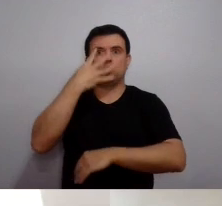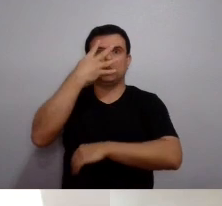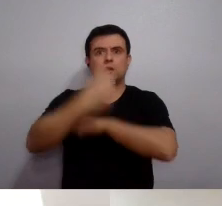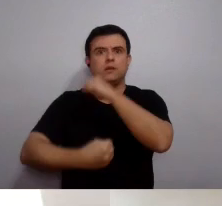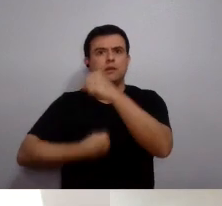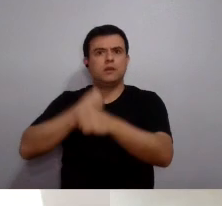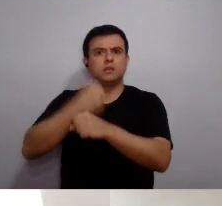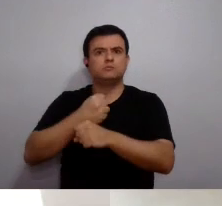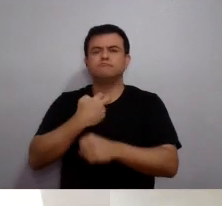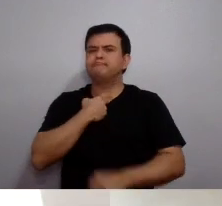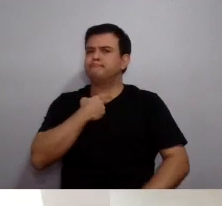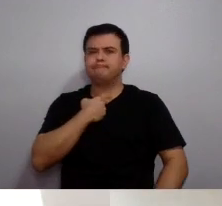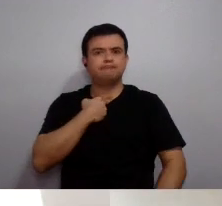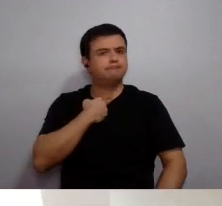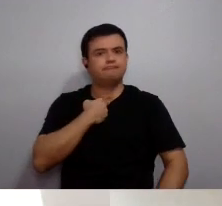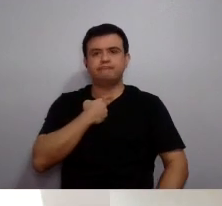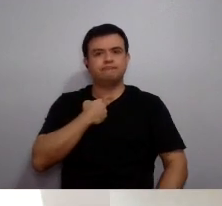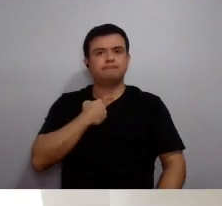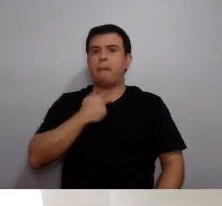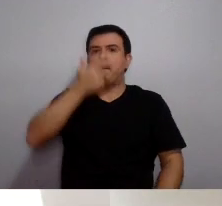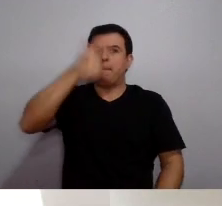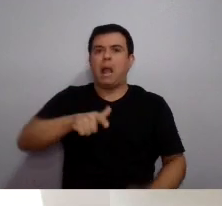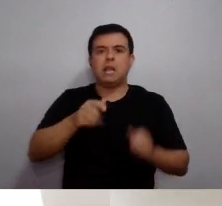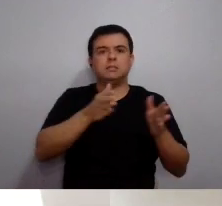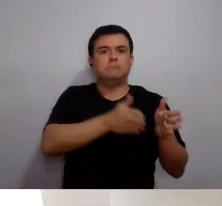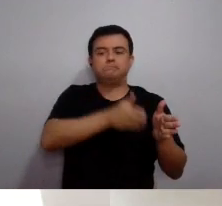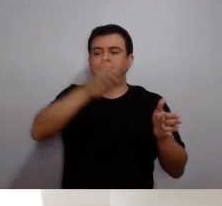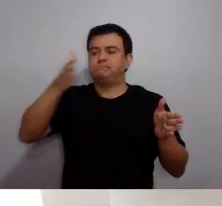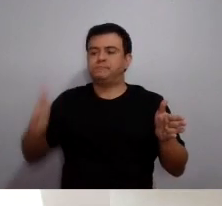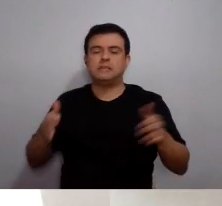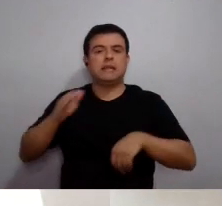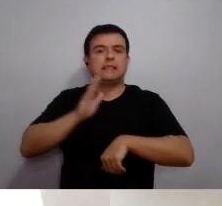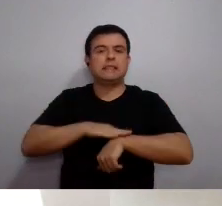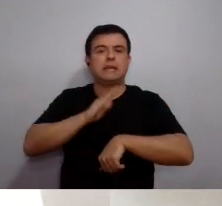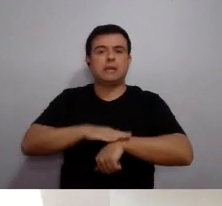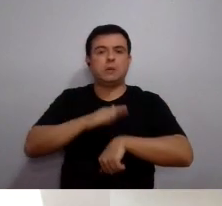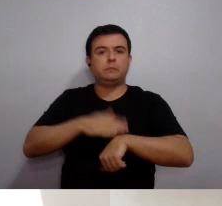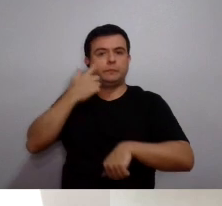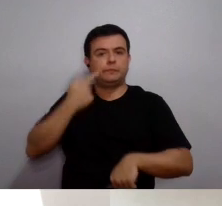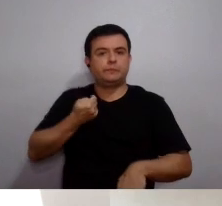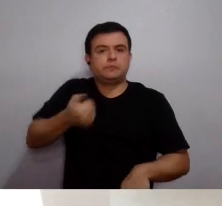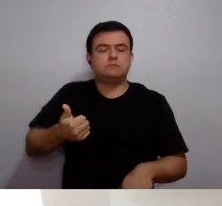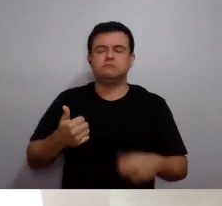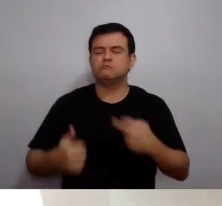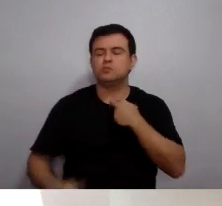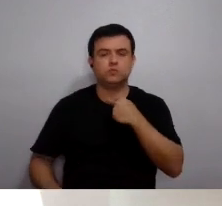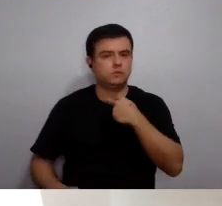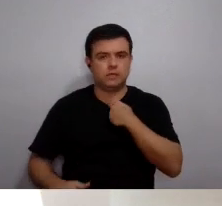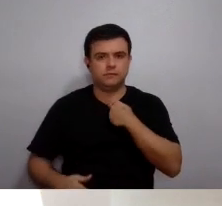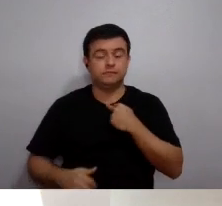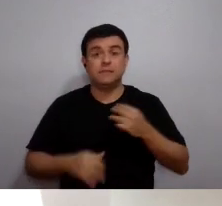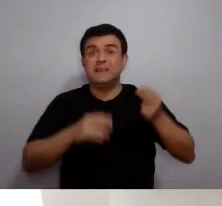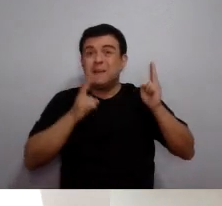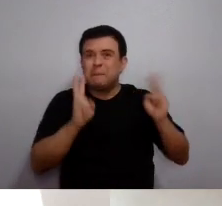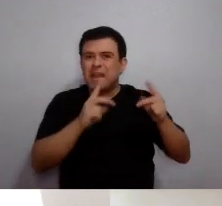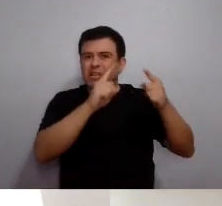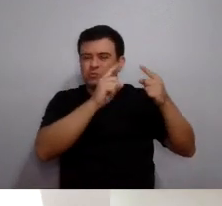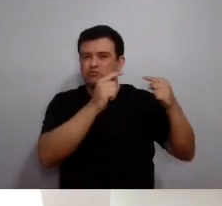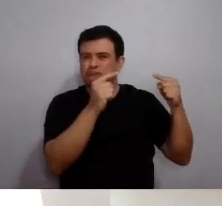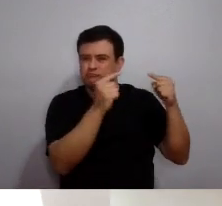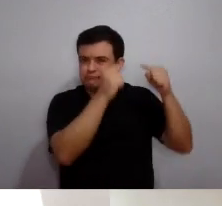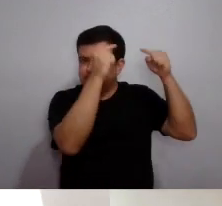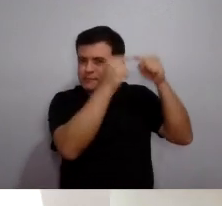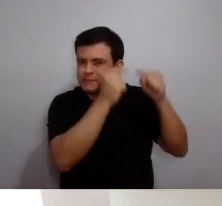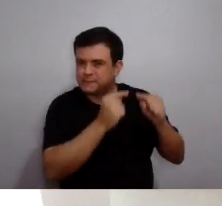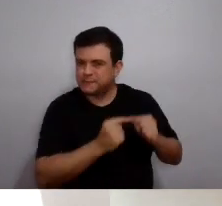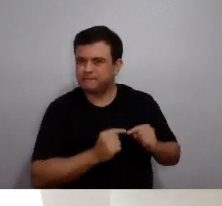prazo de quatro anos, ele não é prorrogável de maneira alguma. Bem, dentro desse